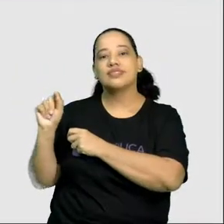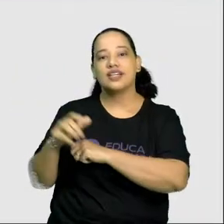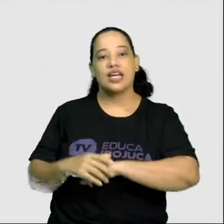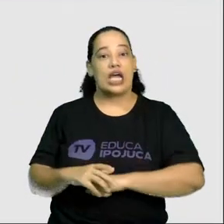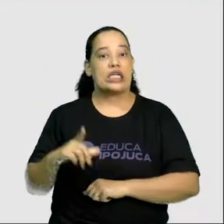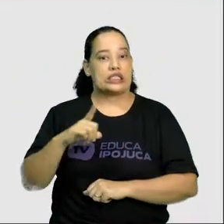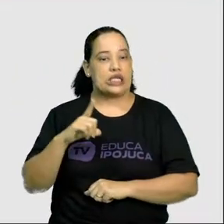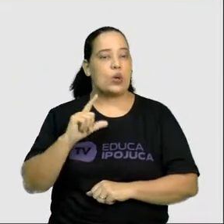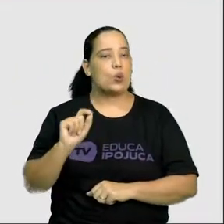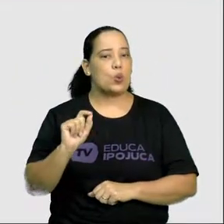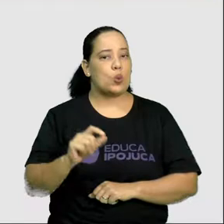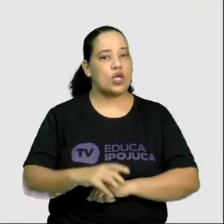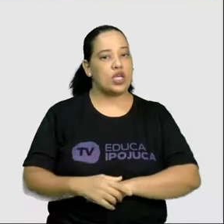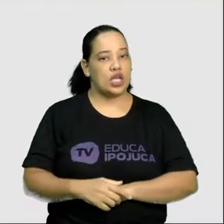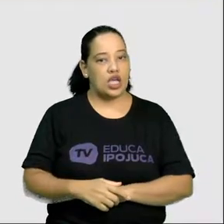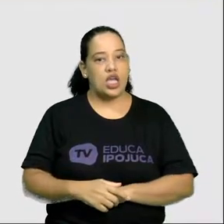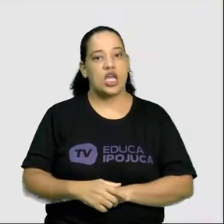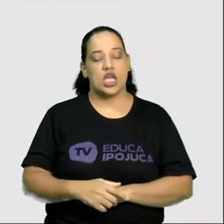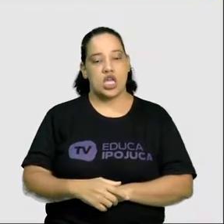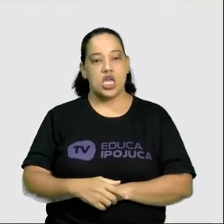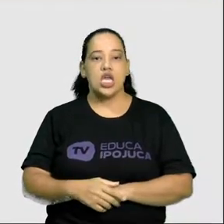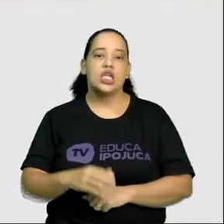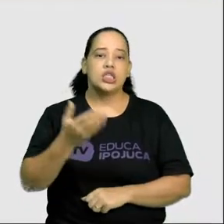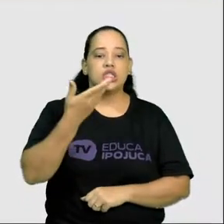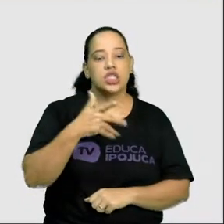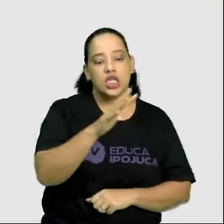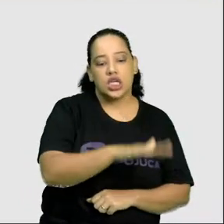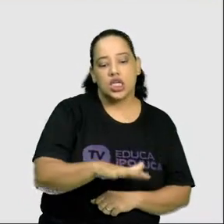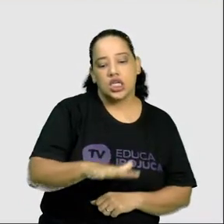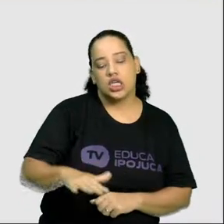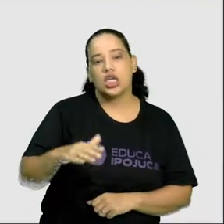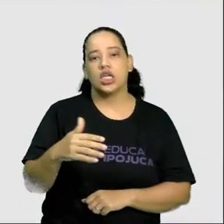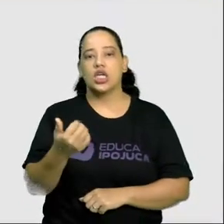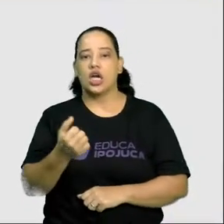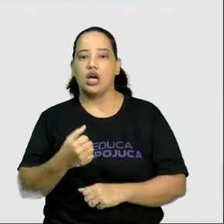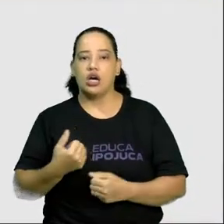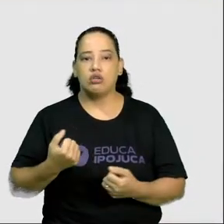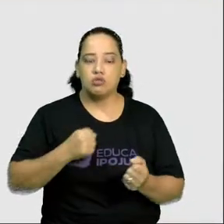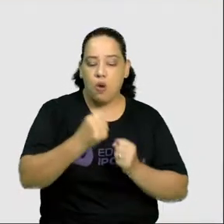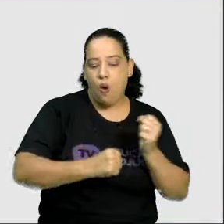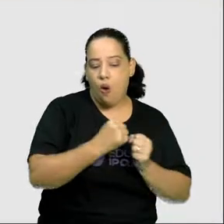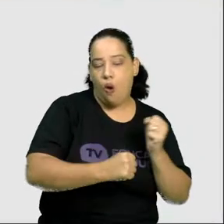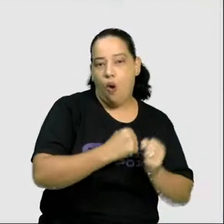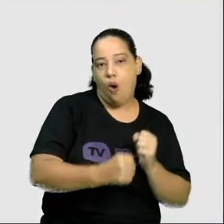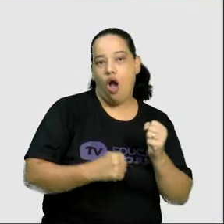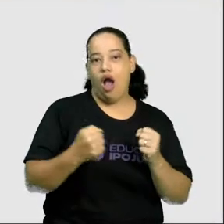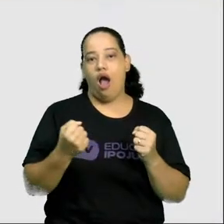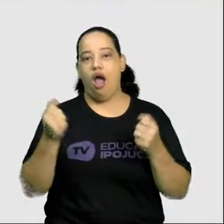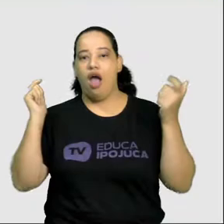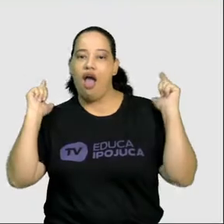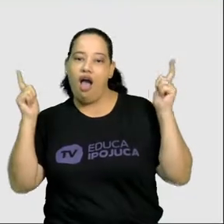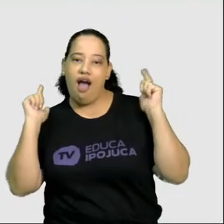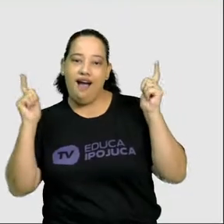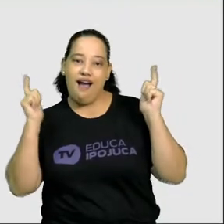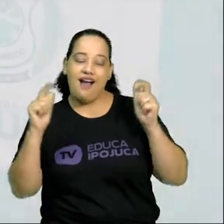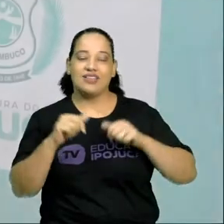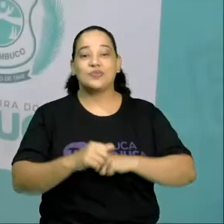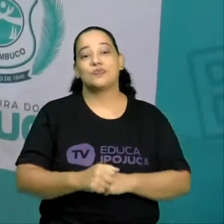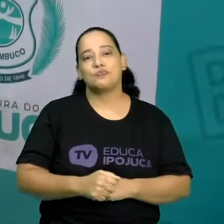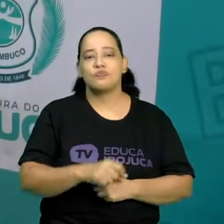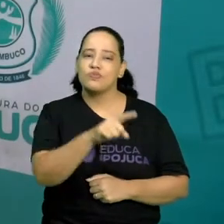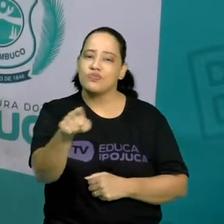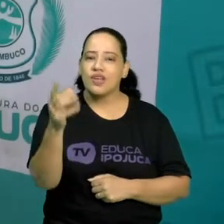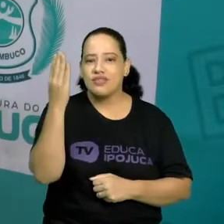temos aqui algumas crianças correndo, se divertindo, não é isso? E vocês sabiam, crianças,